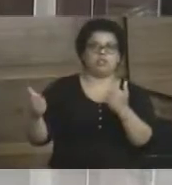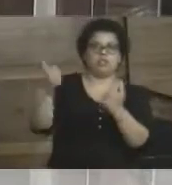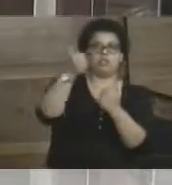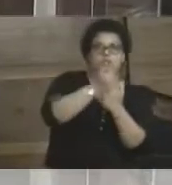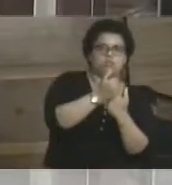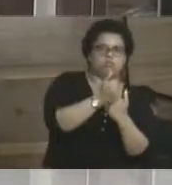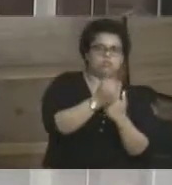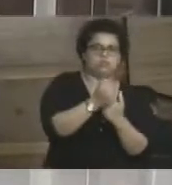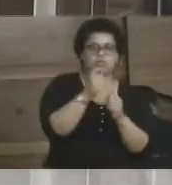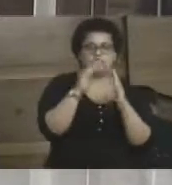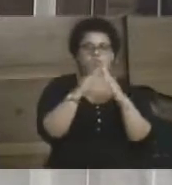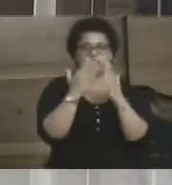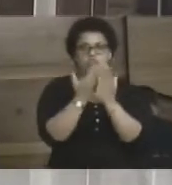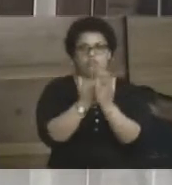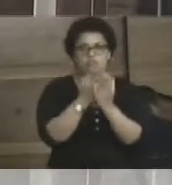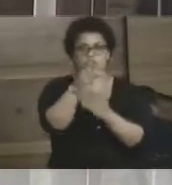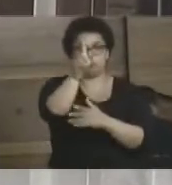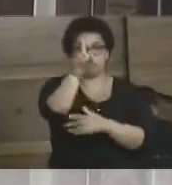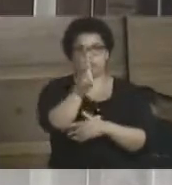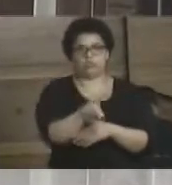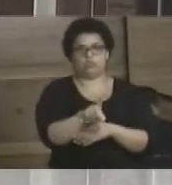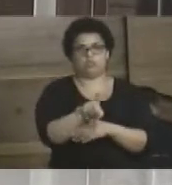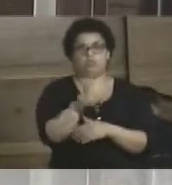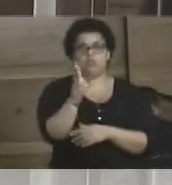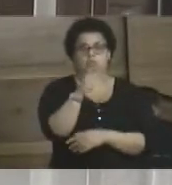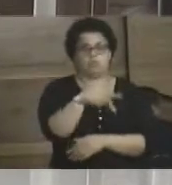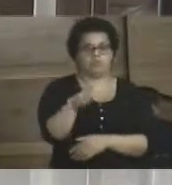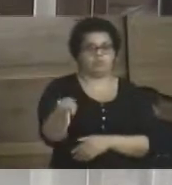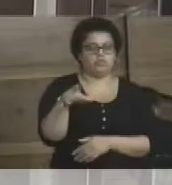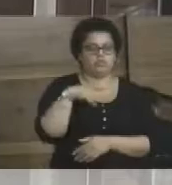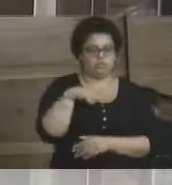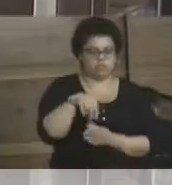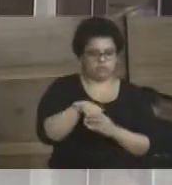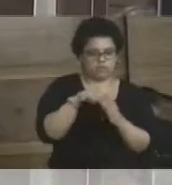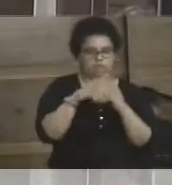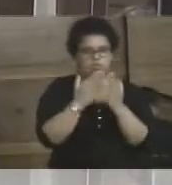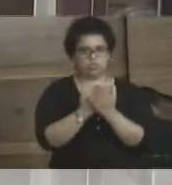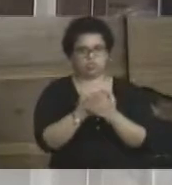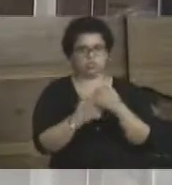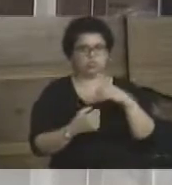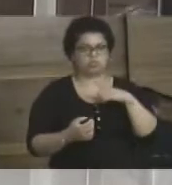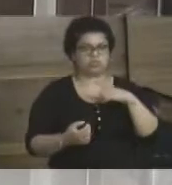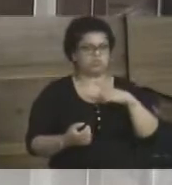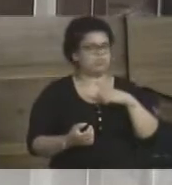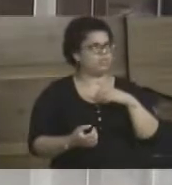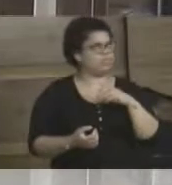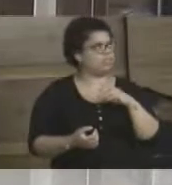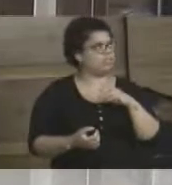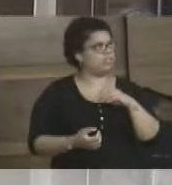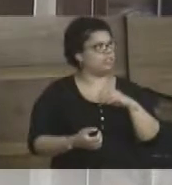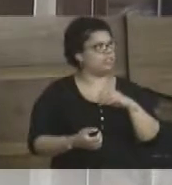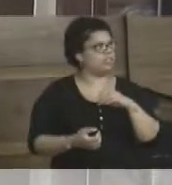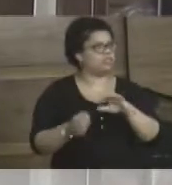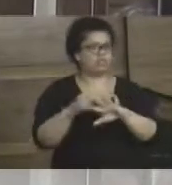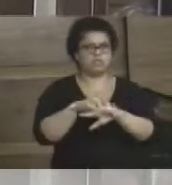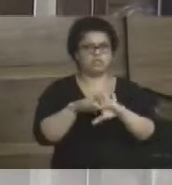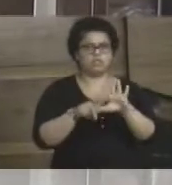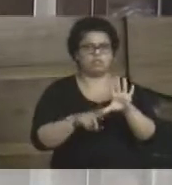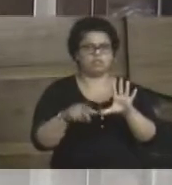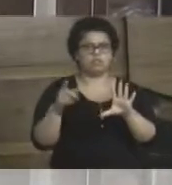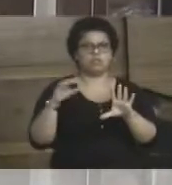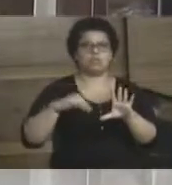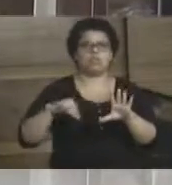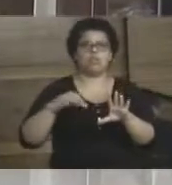da unidade escolar. Então, tem professor que está dentro de uma escola que tem cinco turmas, mas tem professor que está ali,